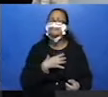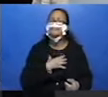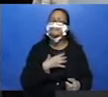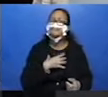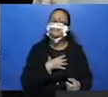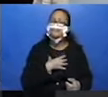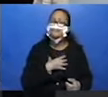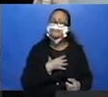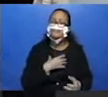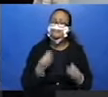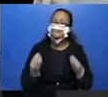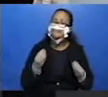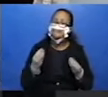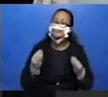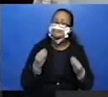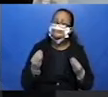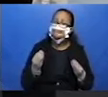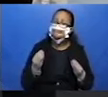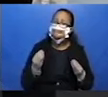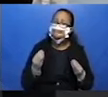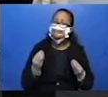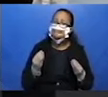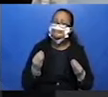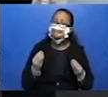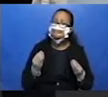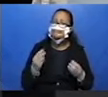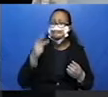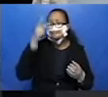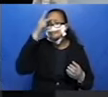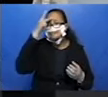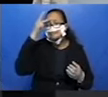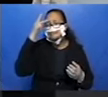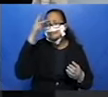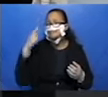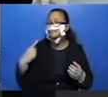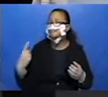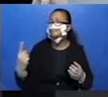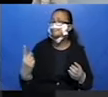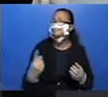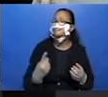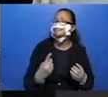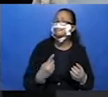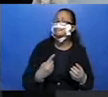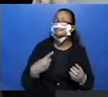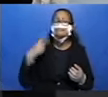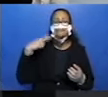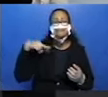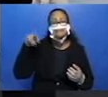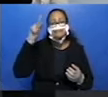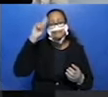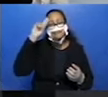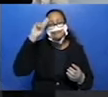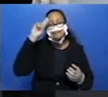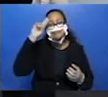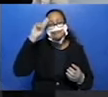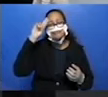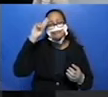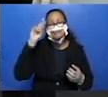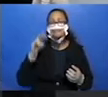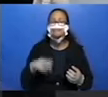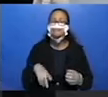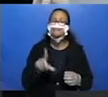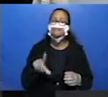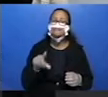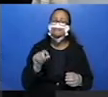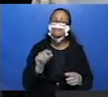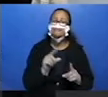como o autor nos envolve quando ele está contando a sua história? A maneira como ele escolhe as